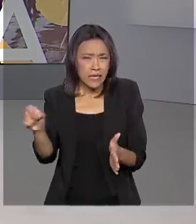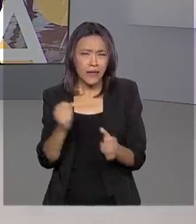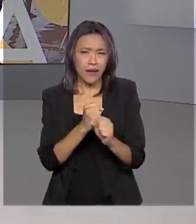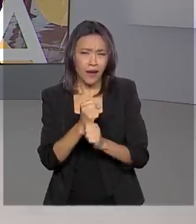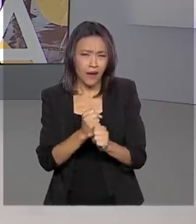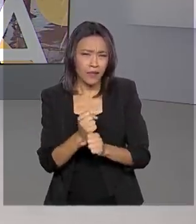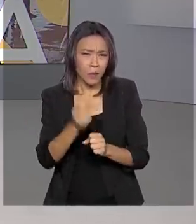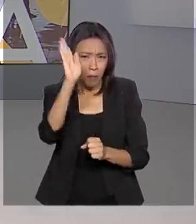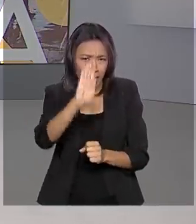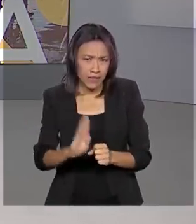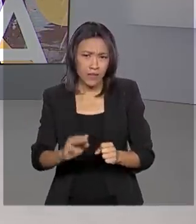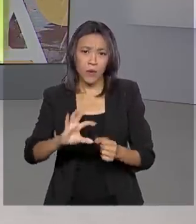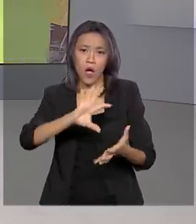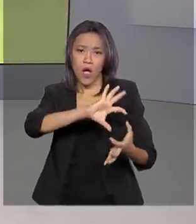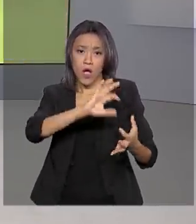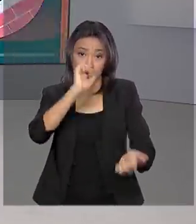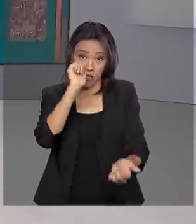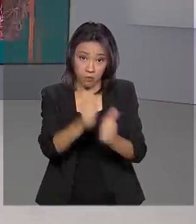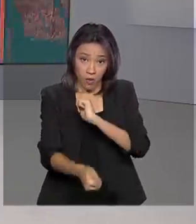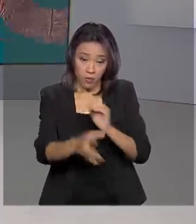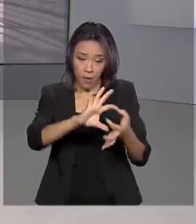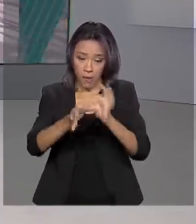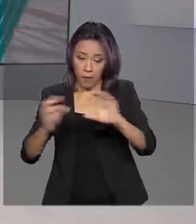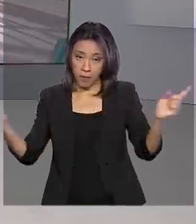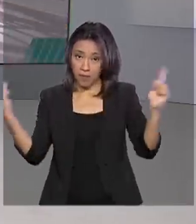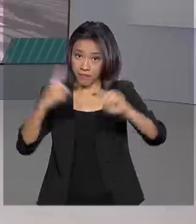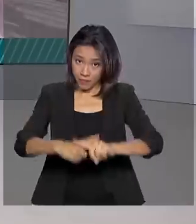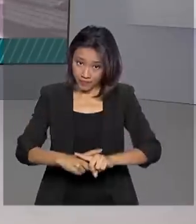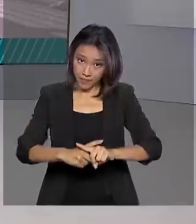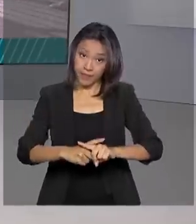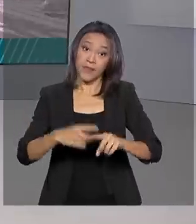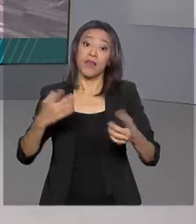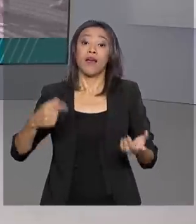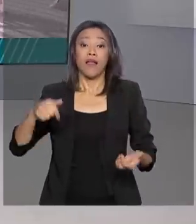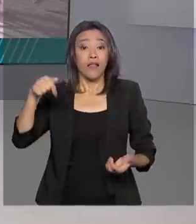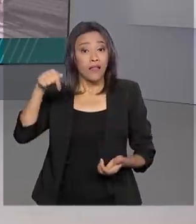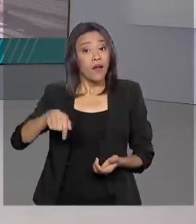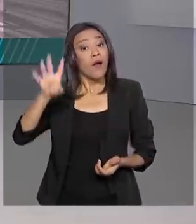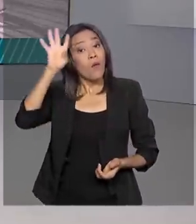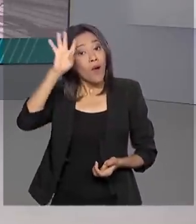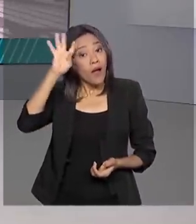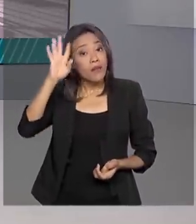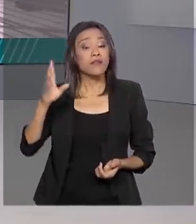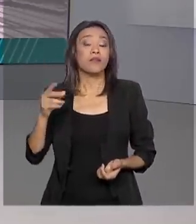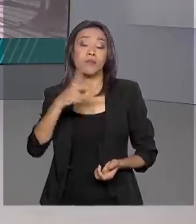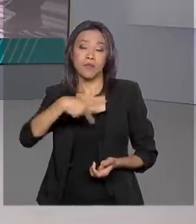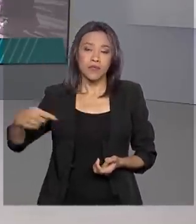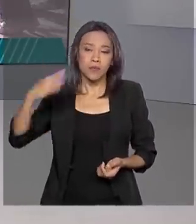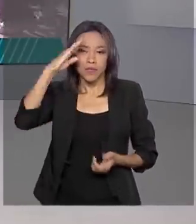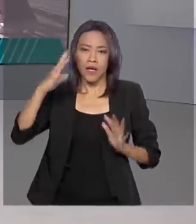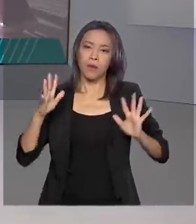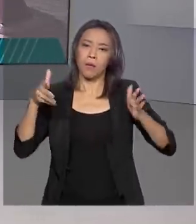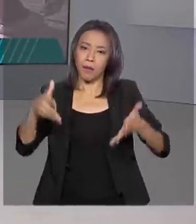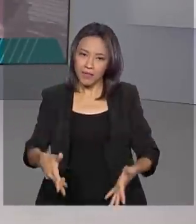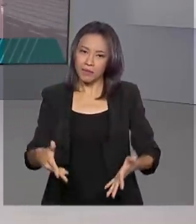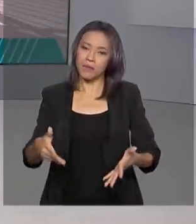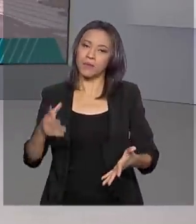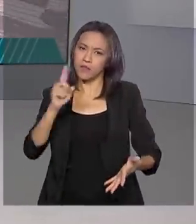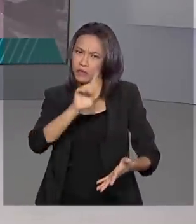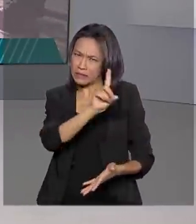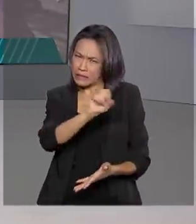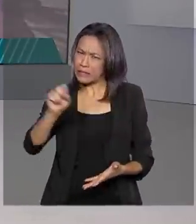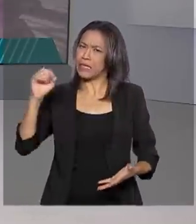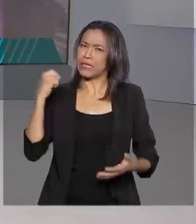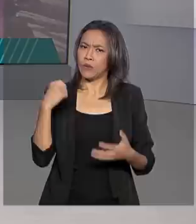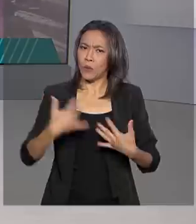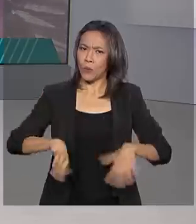Olimpíada pela primeira vez. Nesta quarta-feira, o presidente Jair Bolsonaro participou da cerimônia que marcou o centenário Olímpico